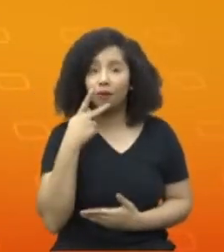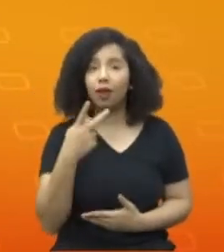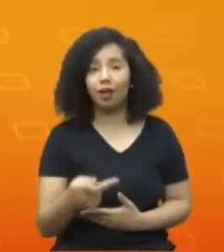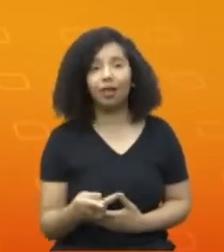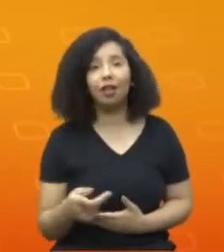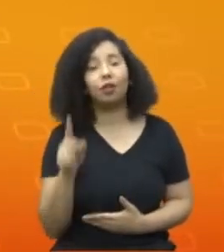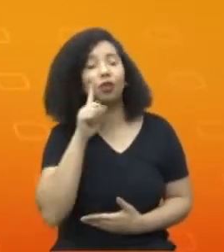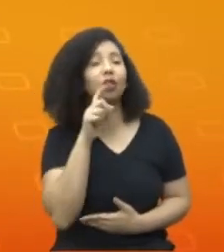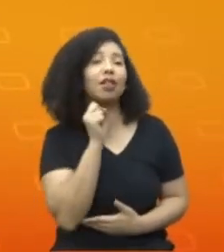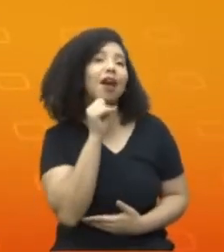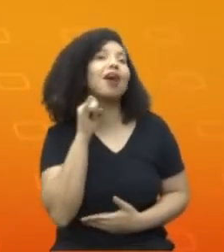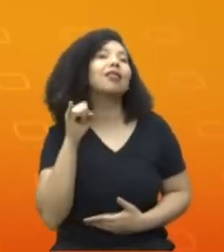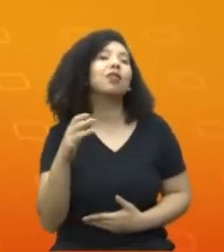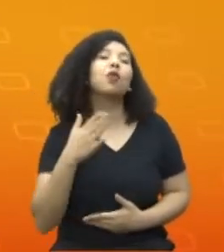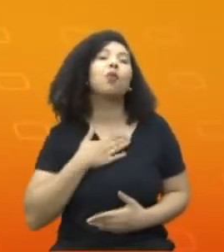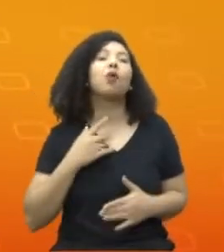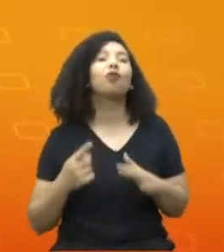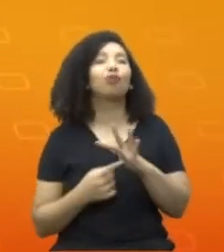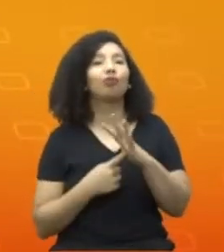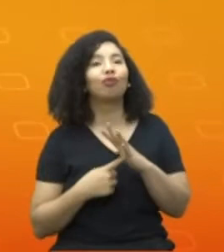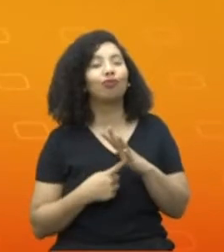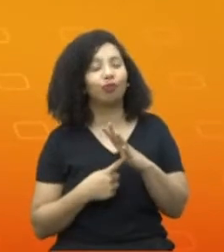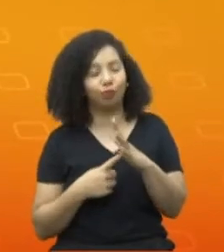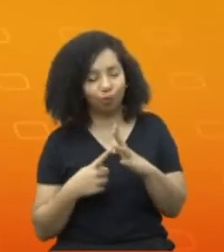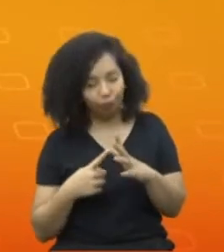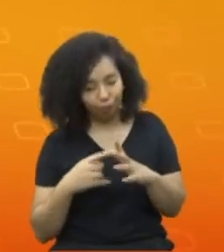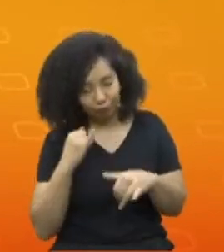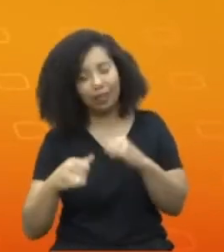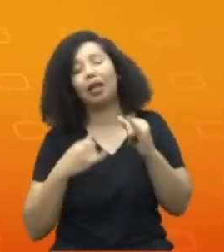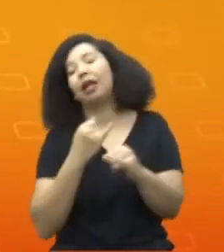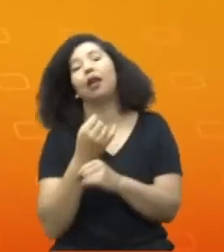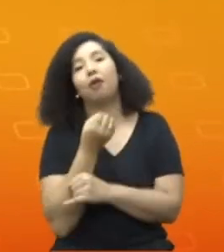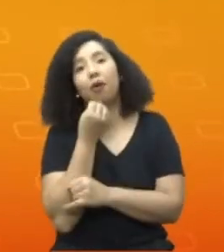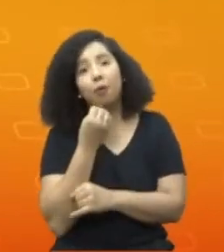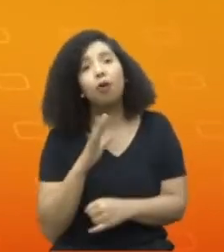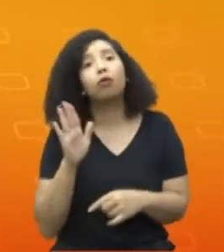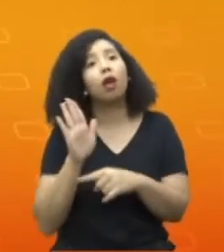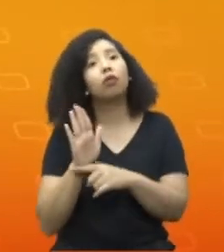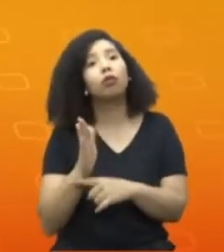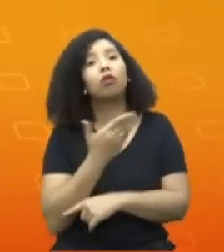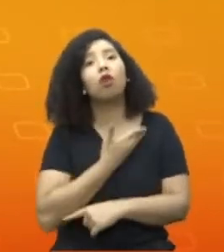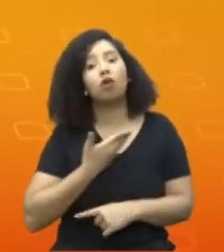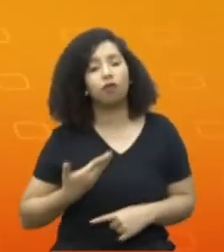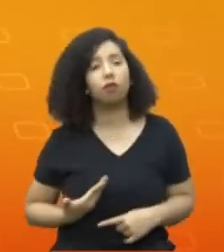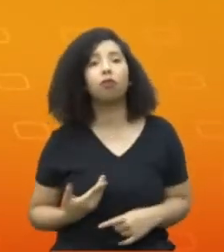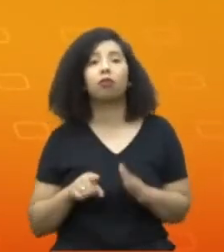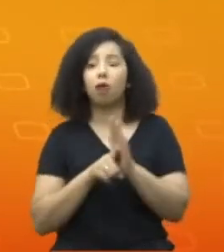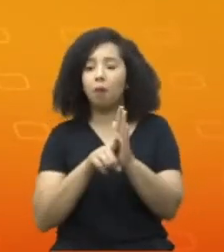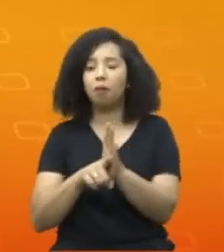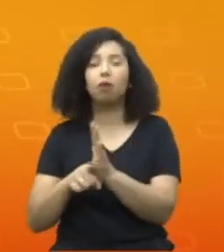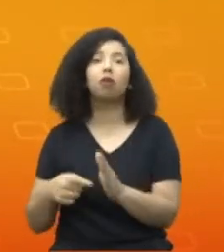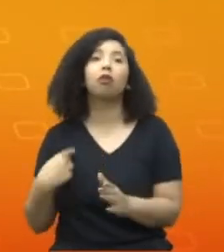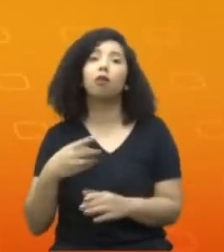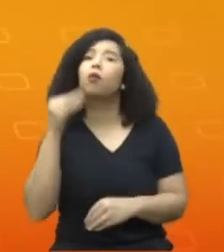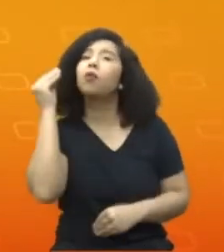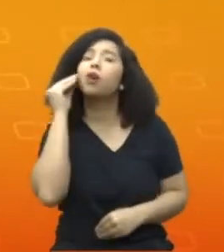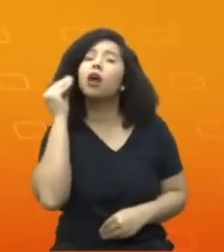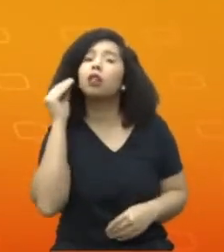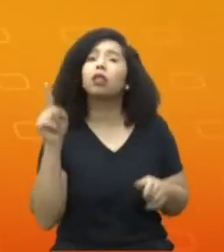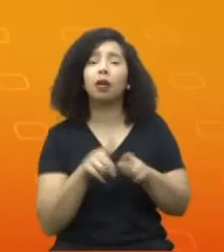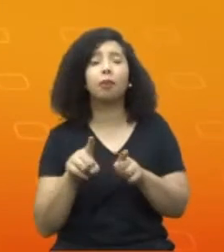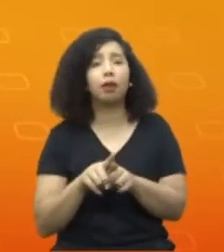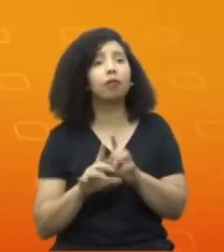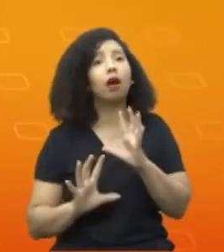se o sinal estava bom, sobre o apoio do governo nessa pesquisa que está sendo feita, nos testes que estão sendo